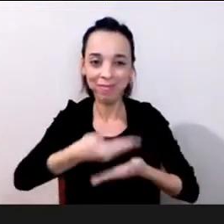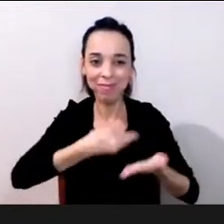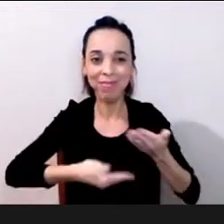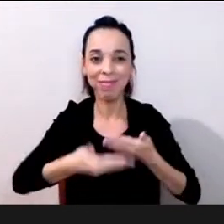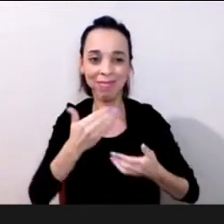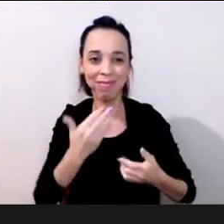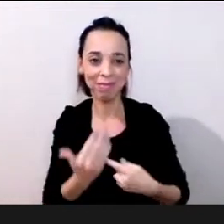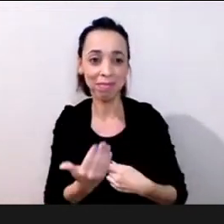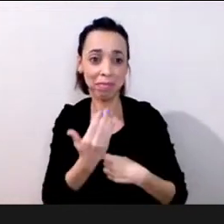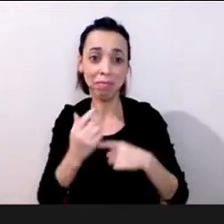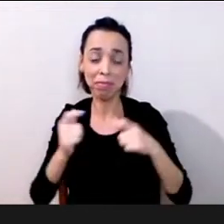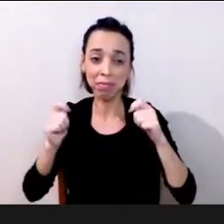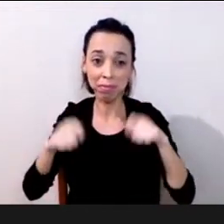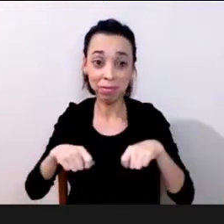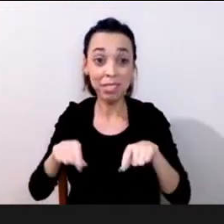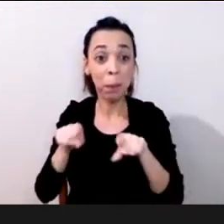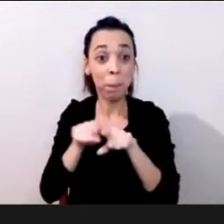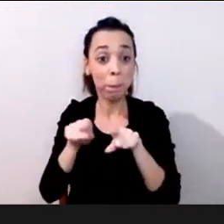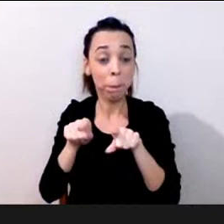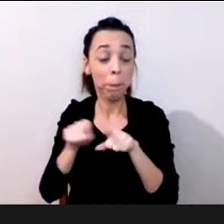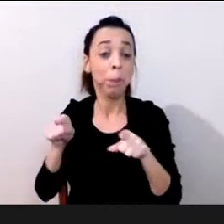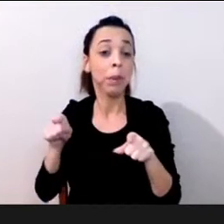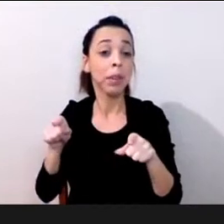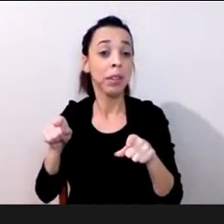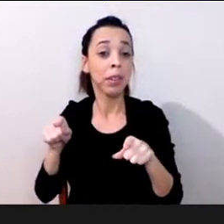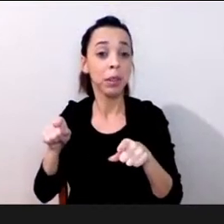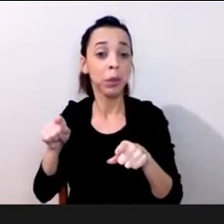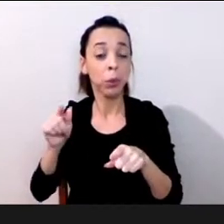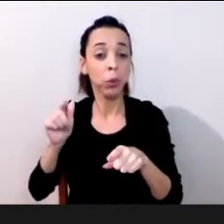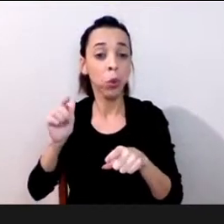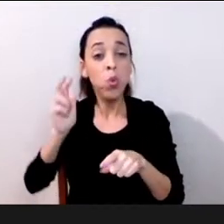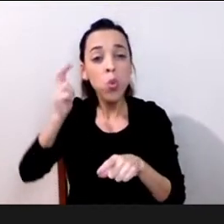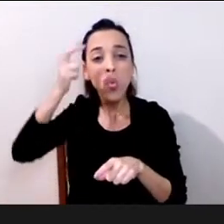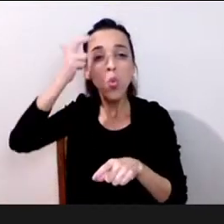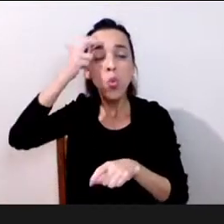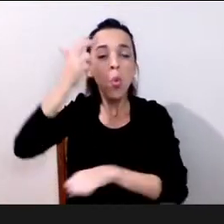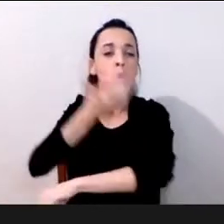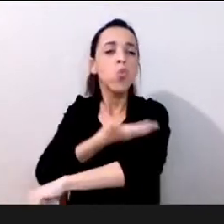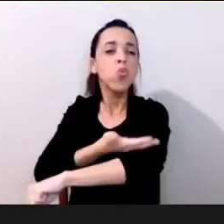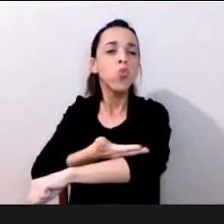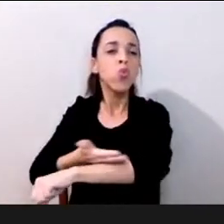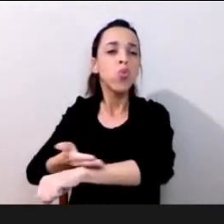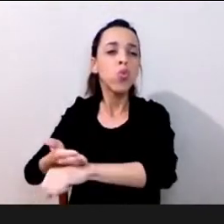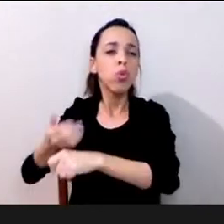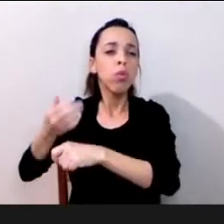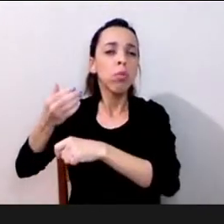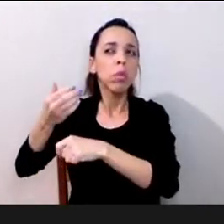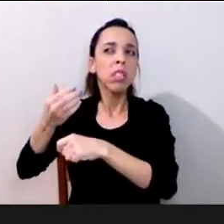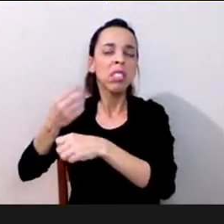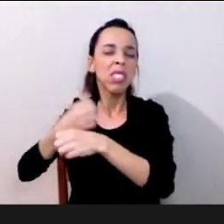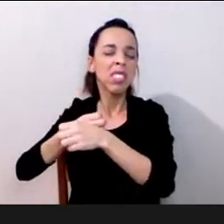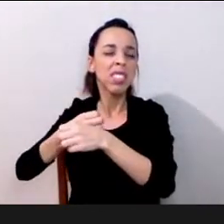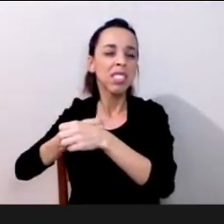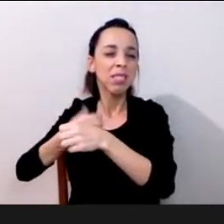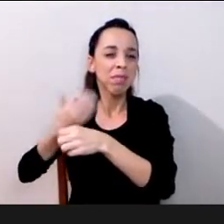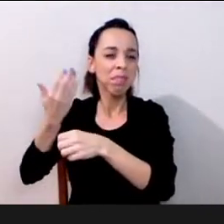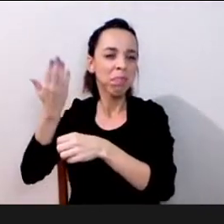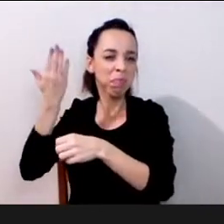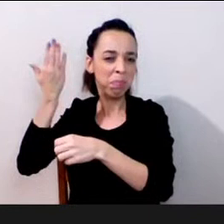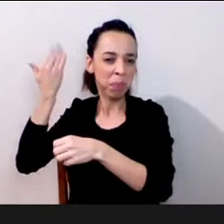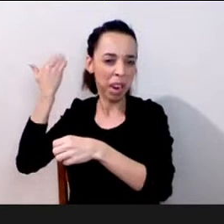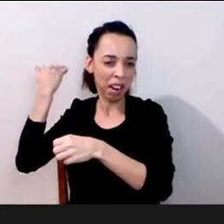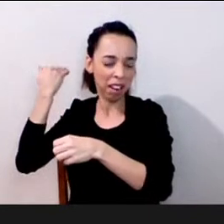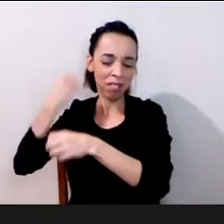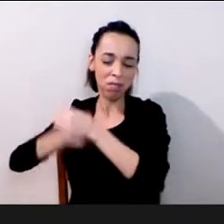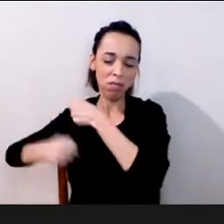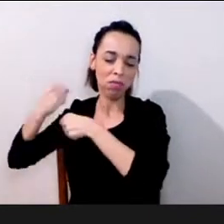culturais que nós estabelecemos principalmente até o início do ano passado então concordo quando o